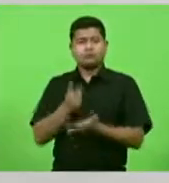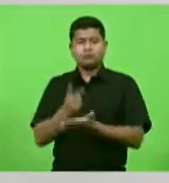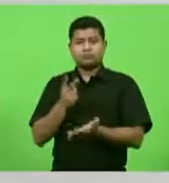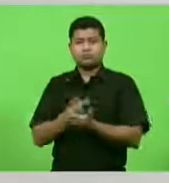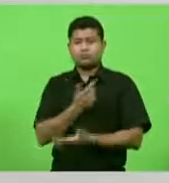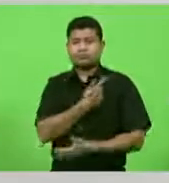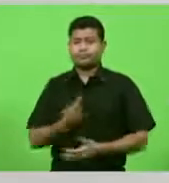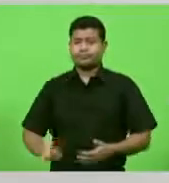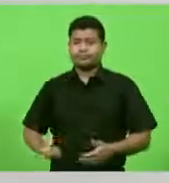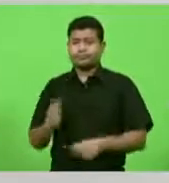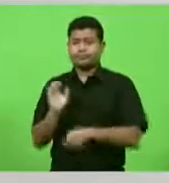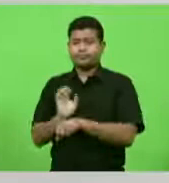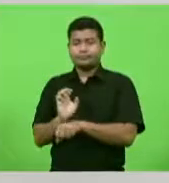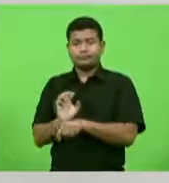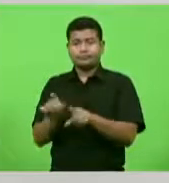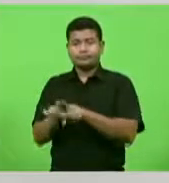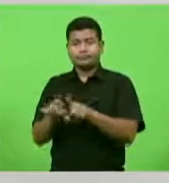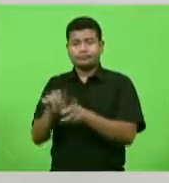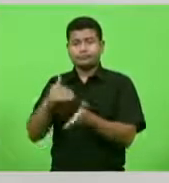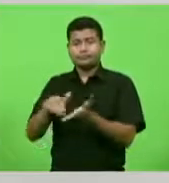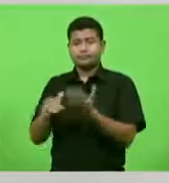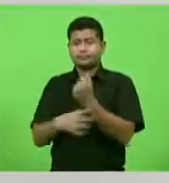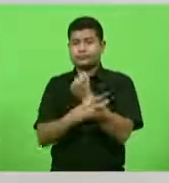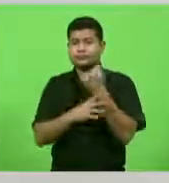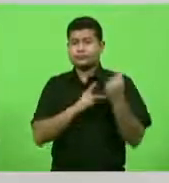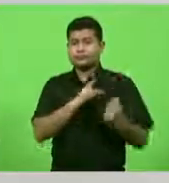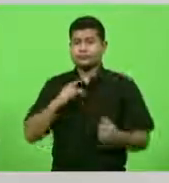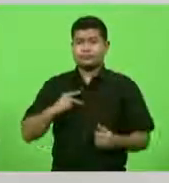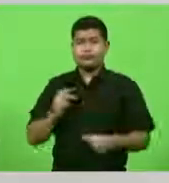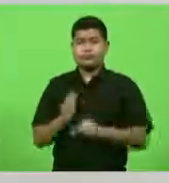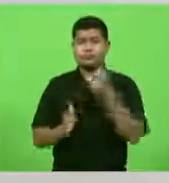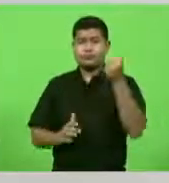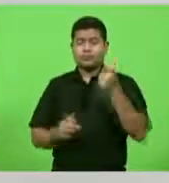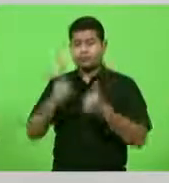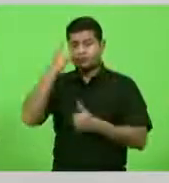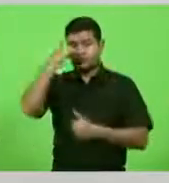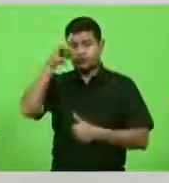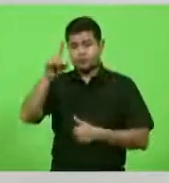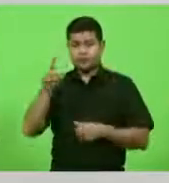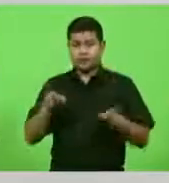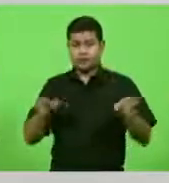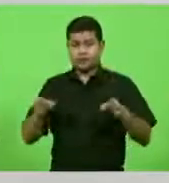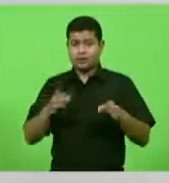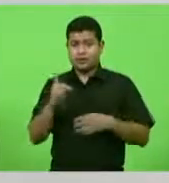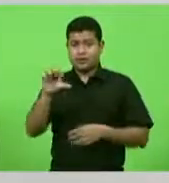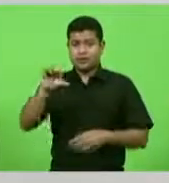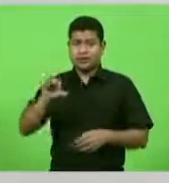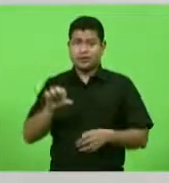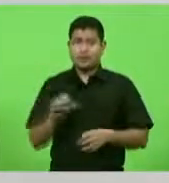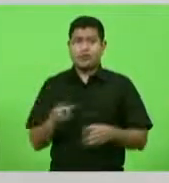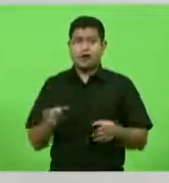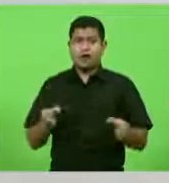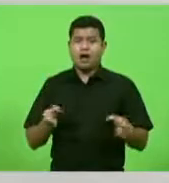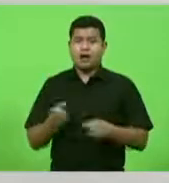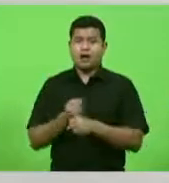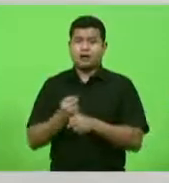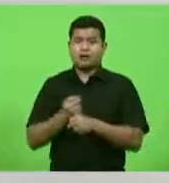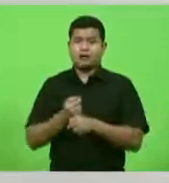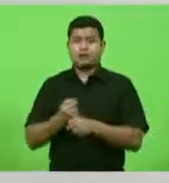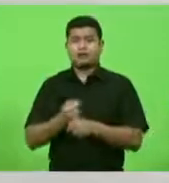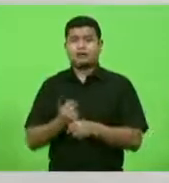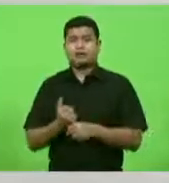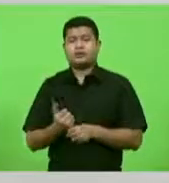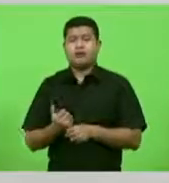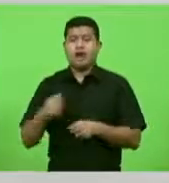de Segurança Pública, desde o primeiro dia do mandato dessa 19ª legislatura, aqui na Sembaia, tenho levado ao